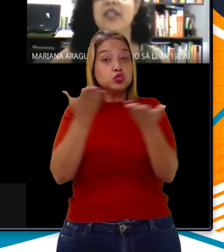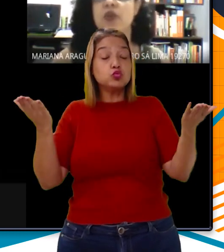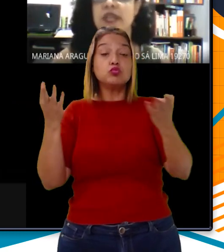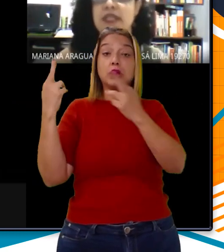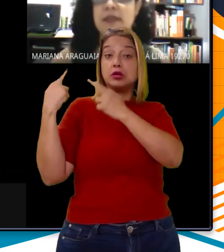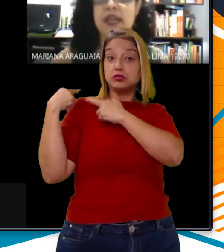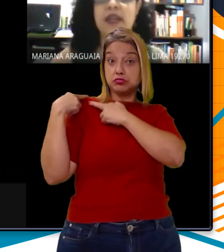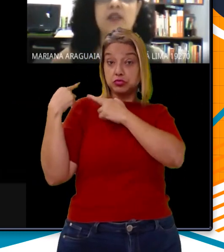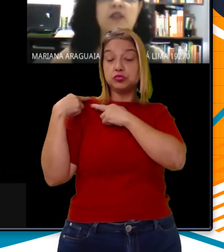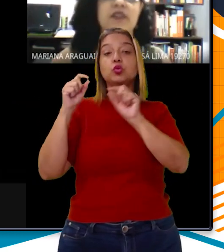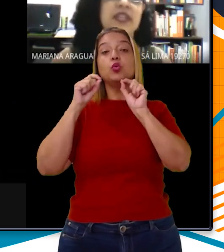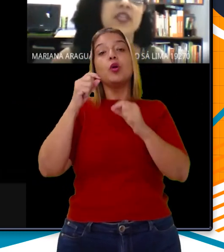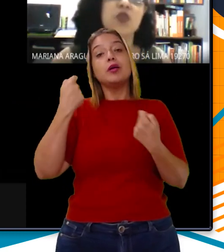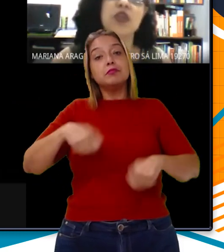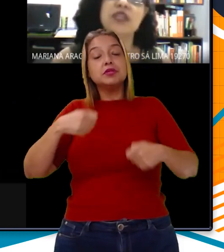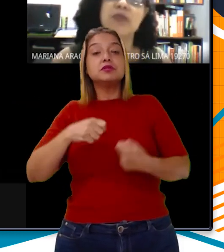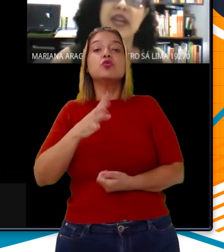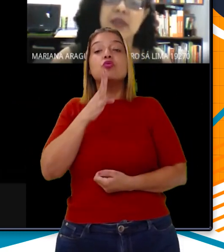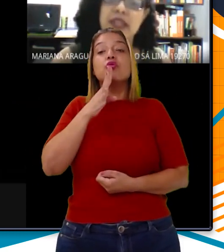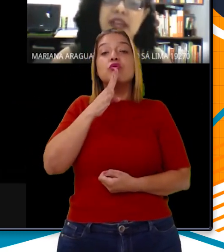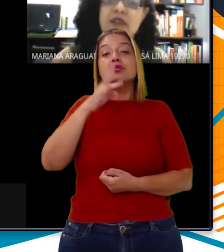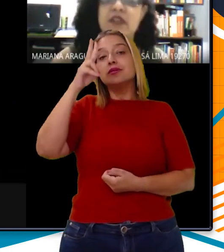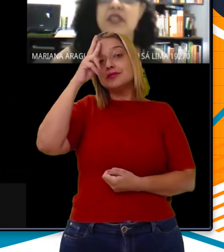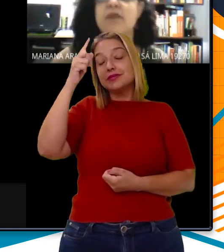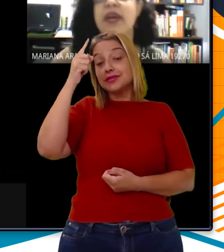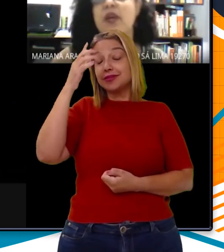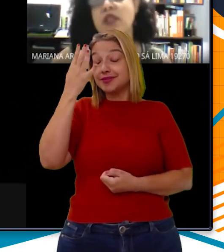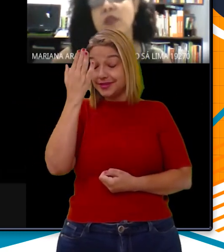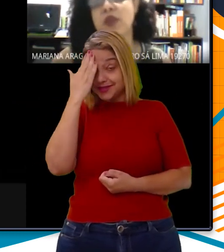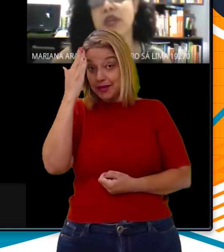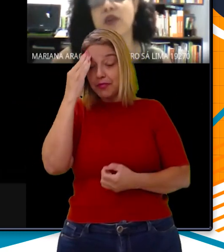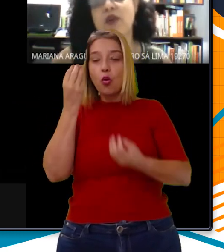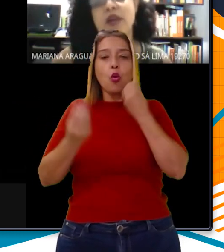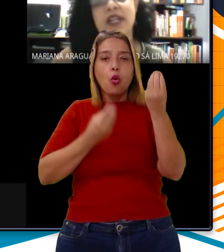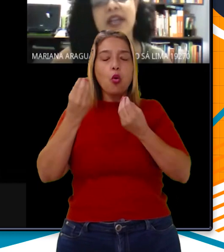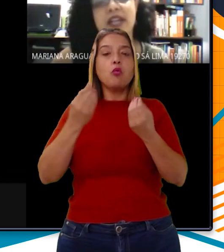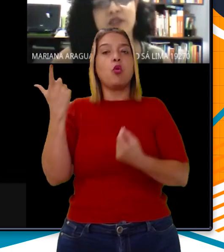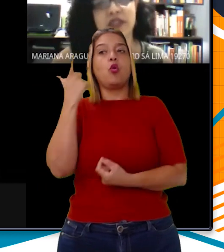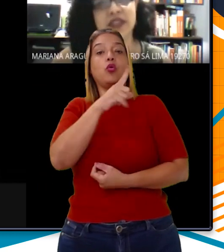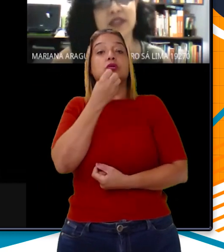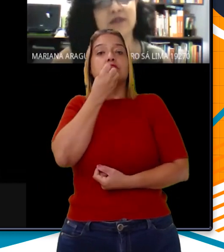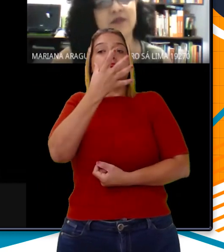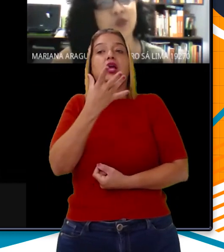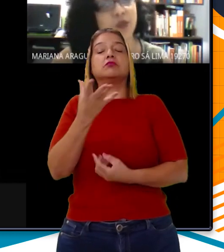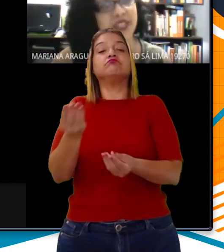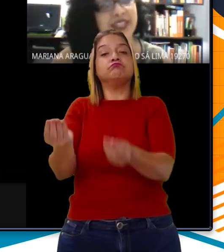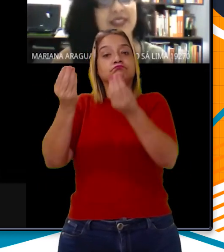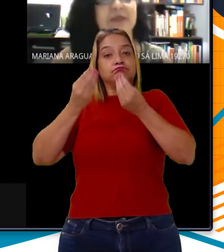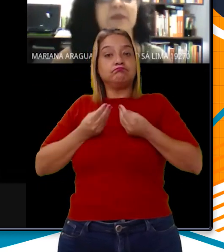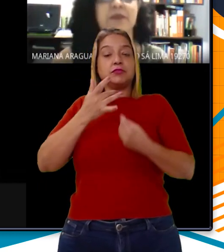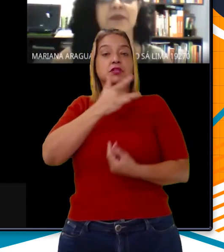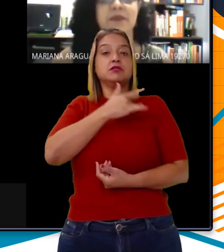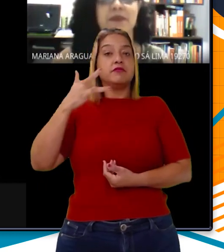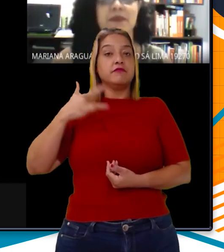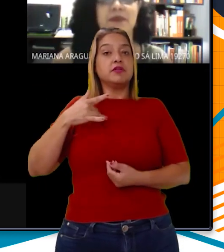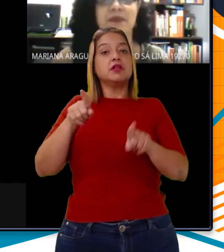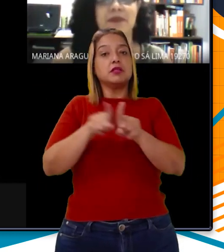através do conhecimento, fazer escolhas mais benéficas para contribuir com a qualidade de vida no planeta.